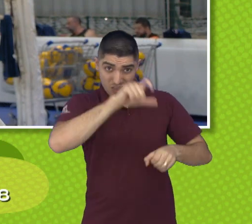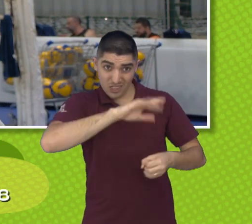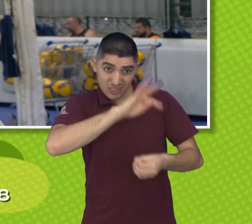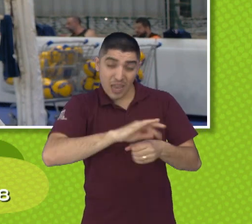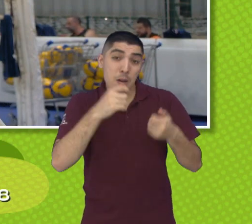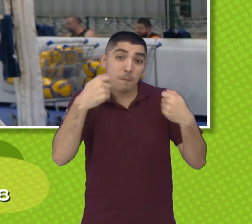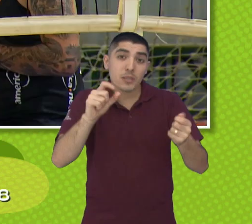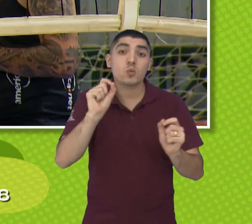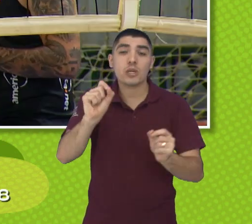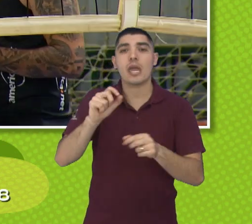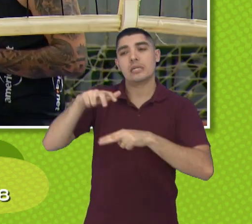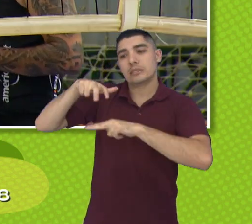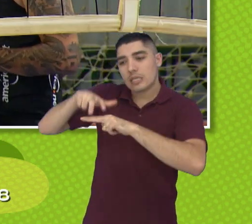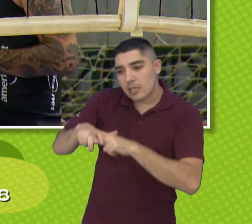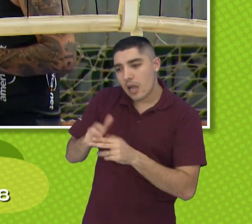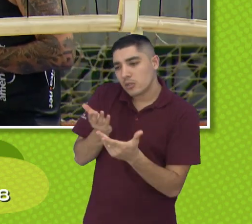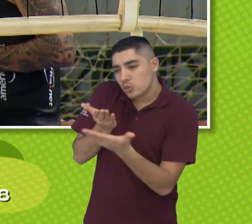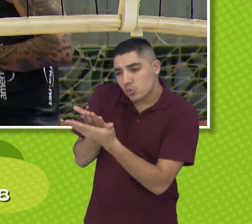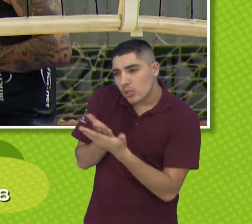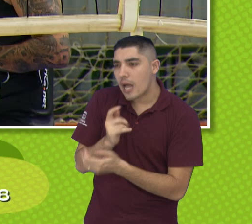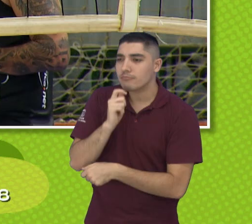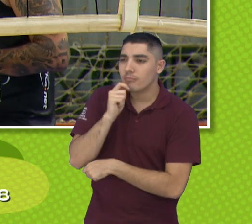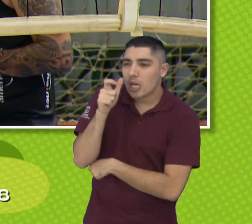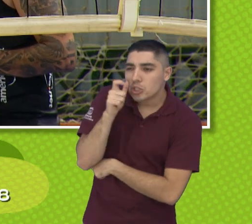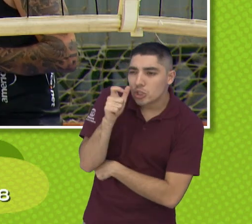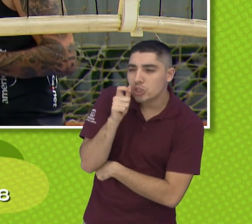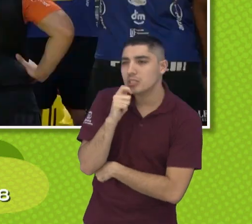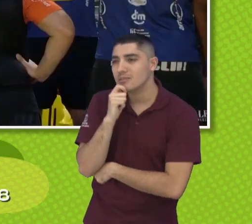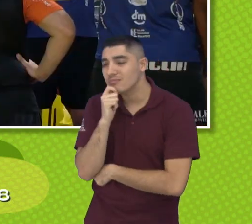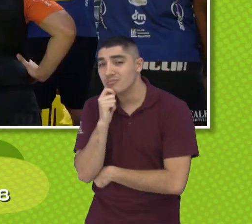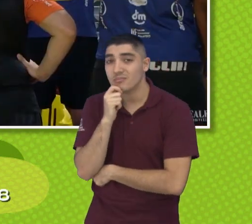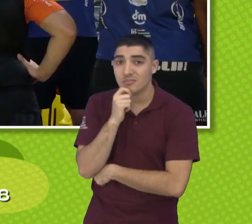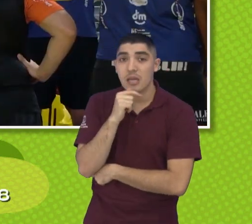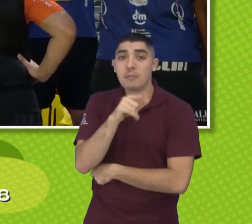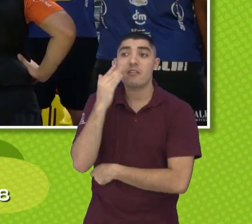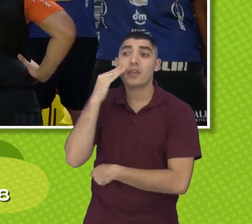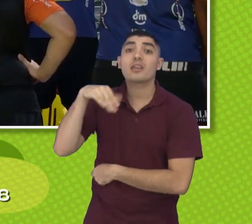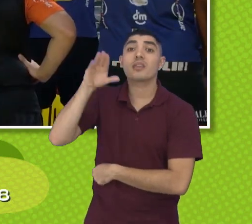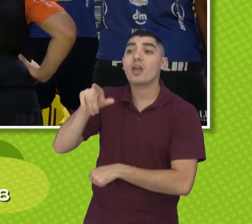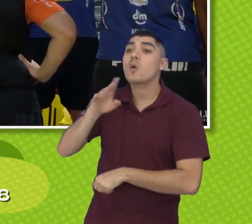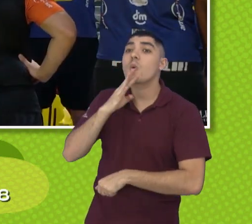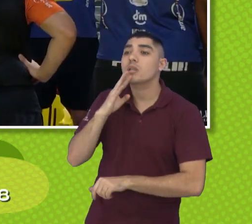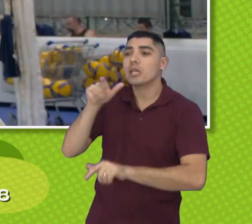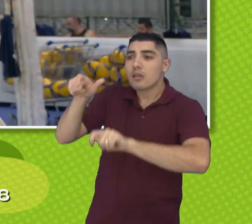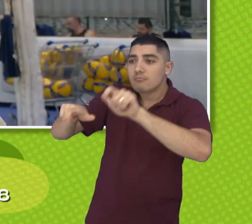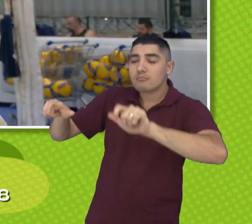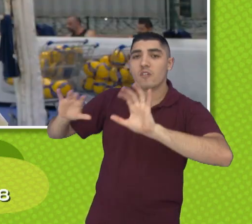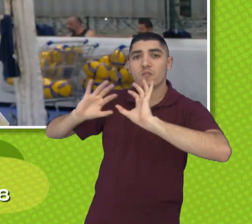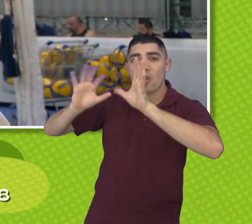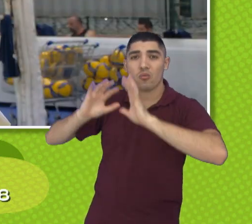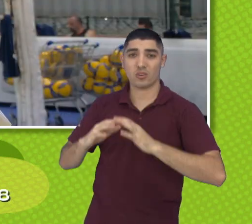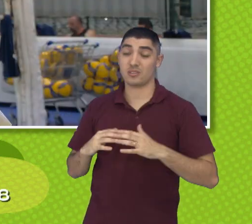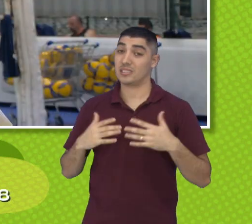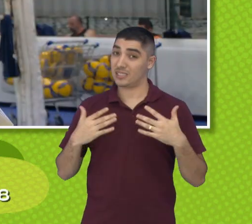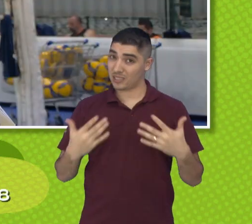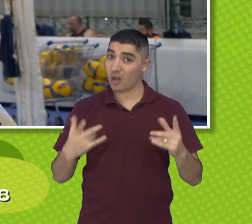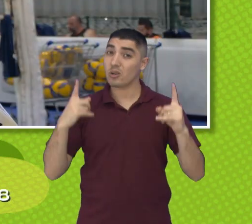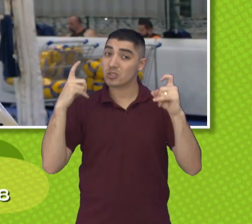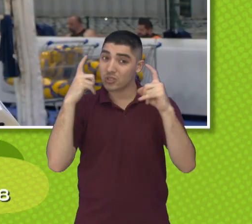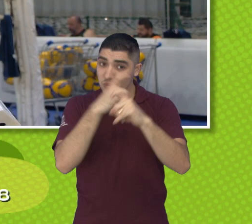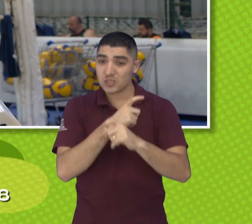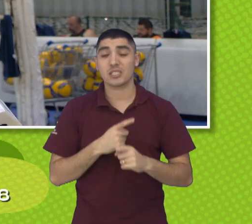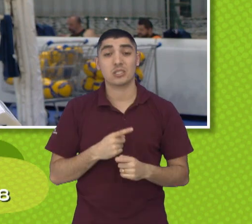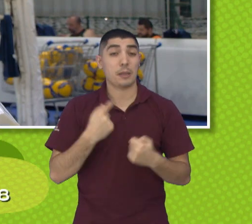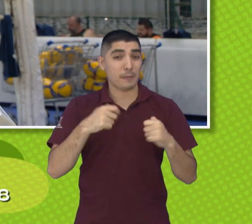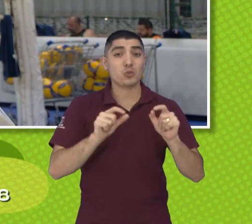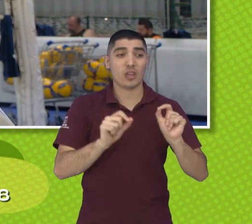de alguma outra liga aí que tem jogadores mexicanos para ver se convoca, se não convoca. E aí o México também já é uma pernada de